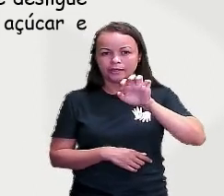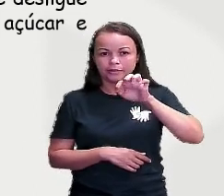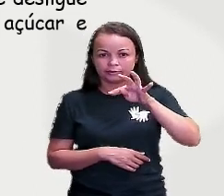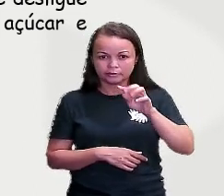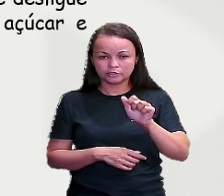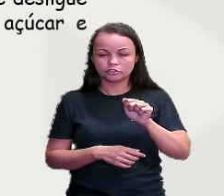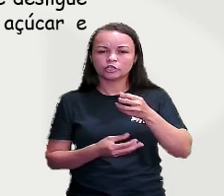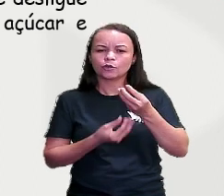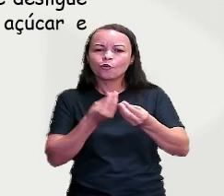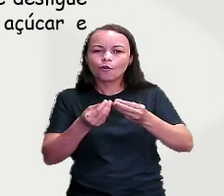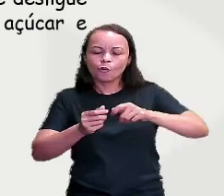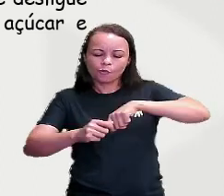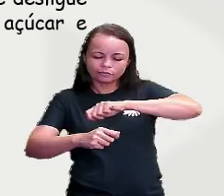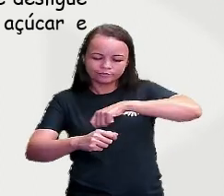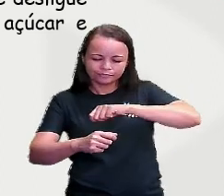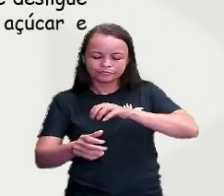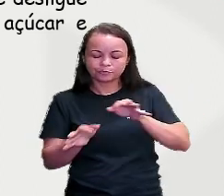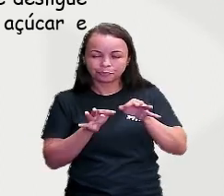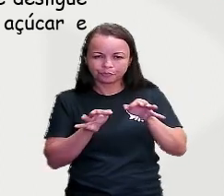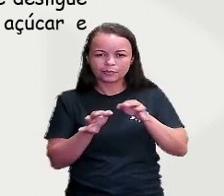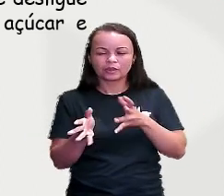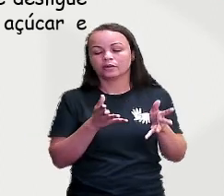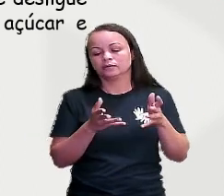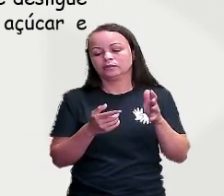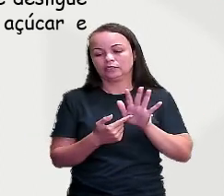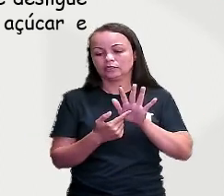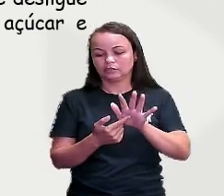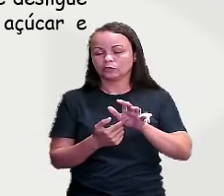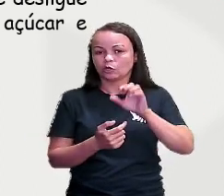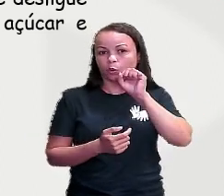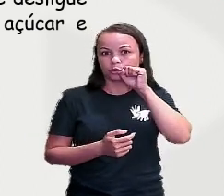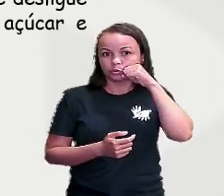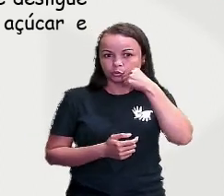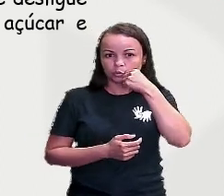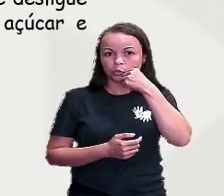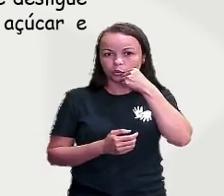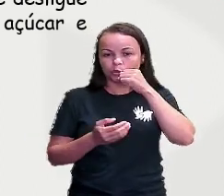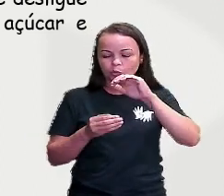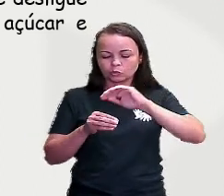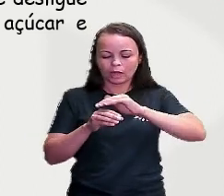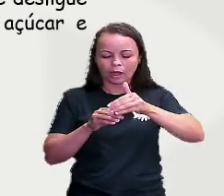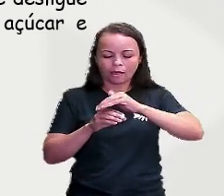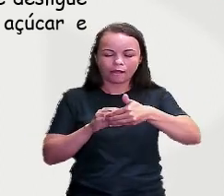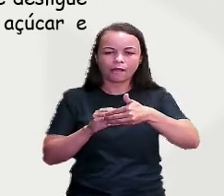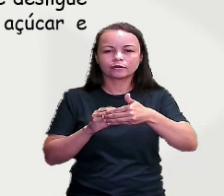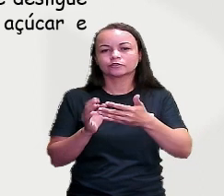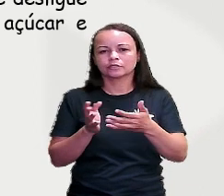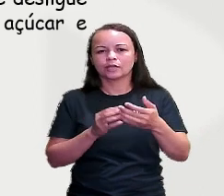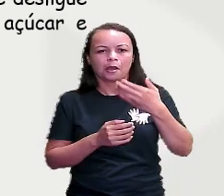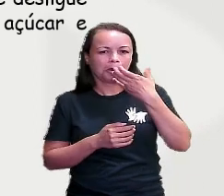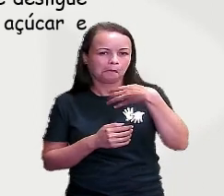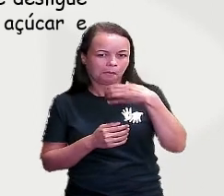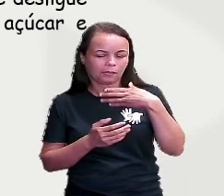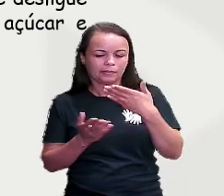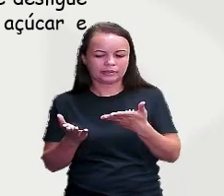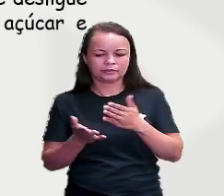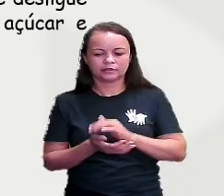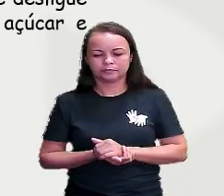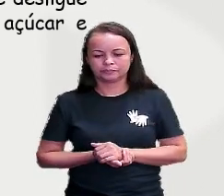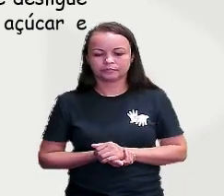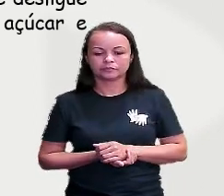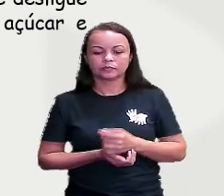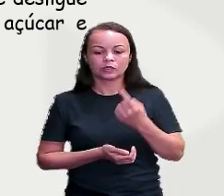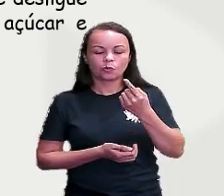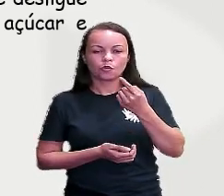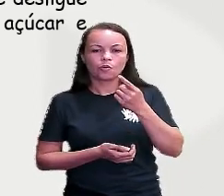eu trouxe uma receita que tem por título suco de casca de maçã. Então, a gente vê os ingredientes. Um litro de água, casca de